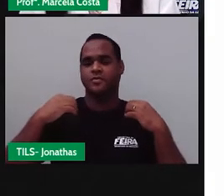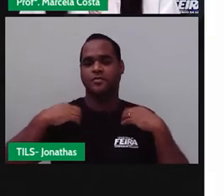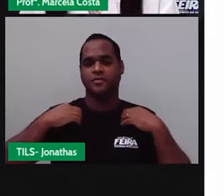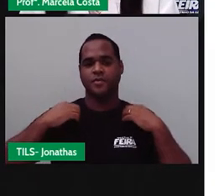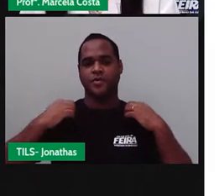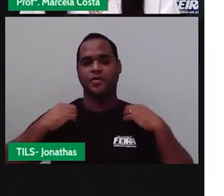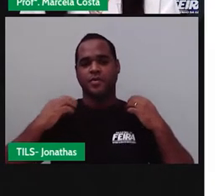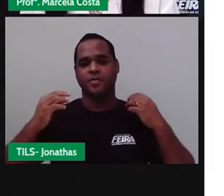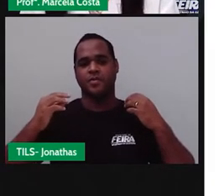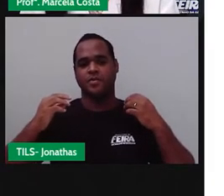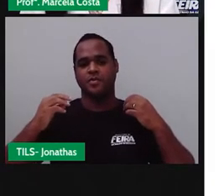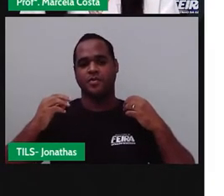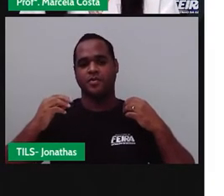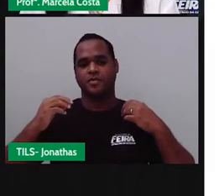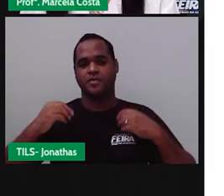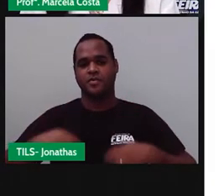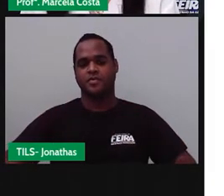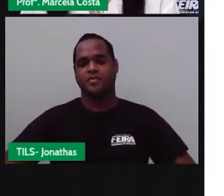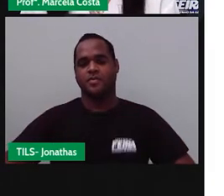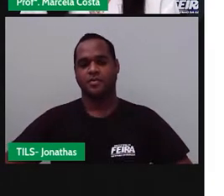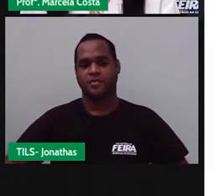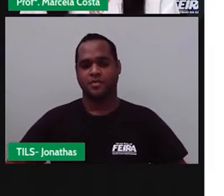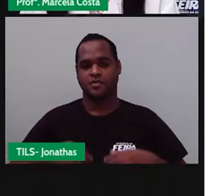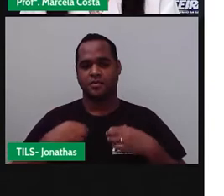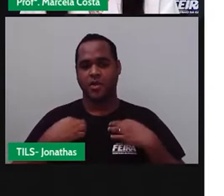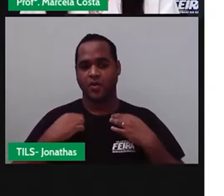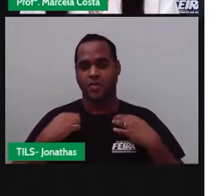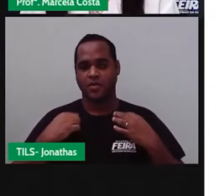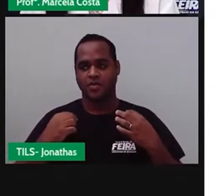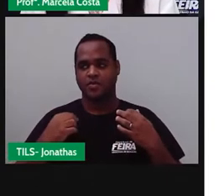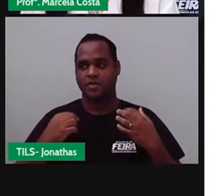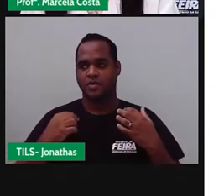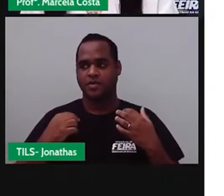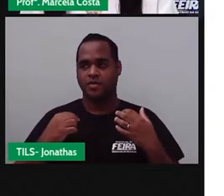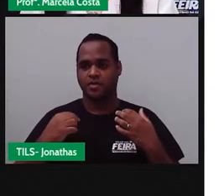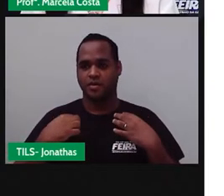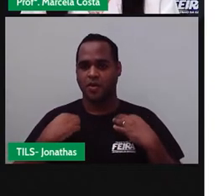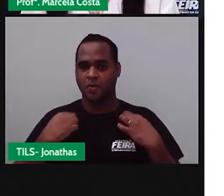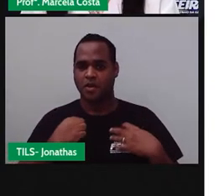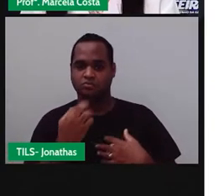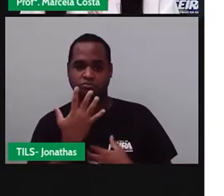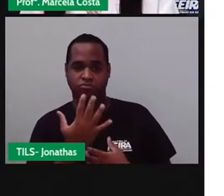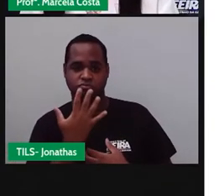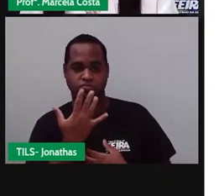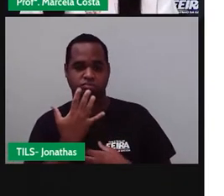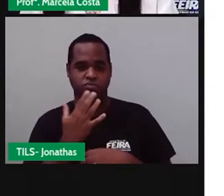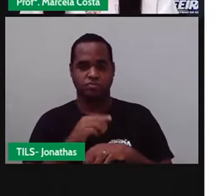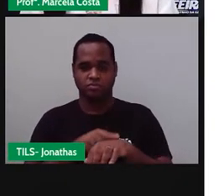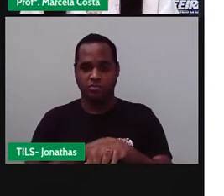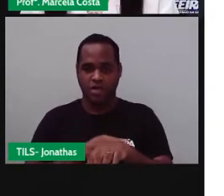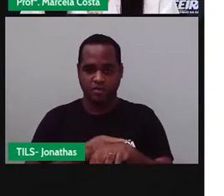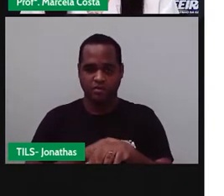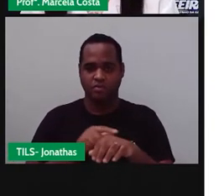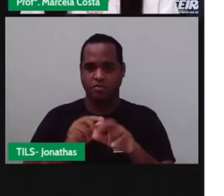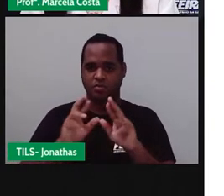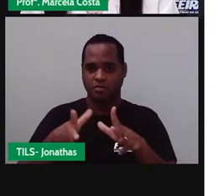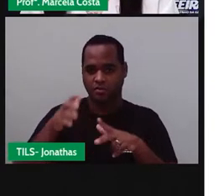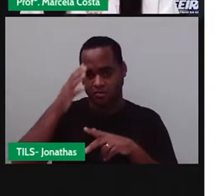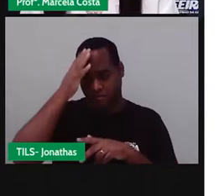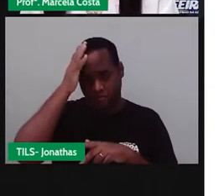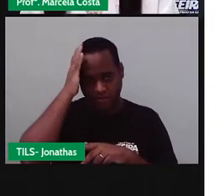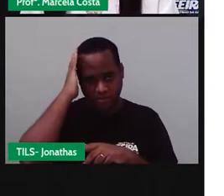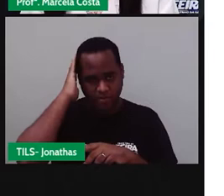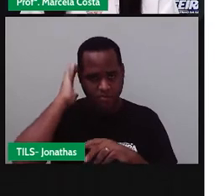a tonalidade da pele, a textura do cabelo são